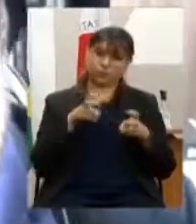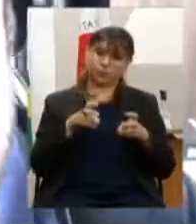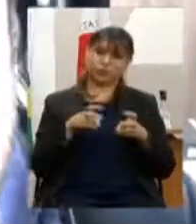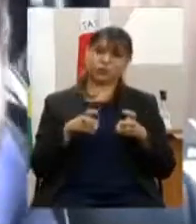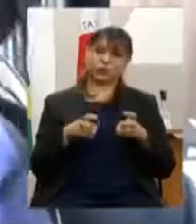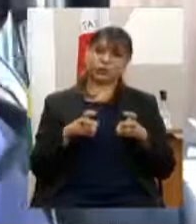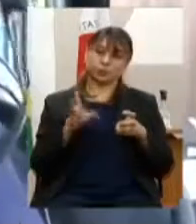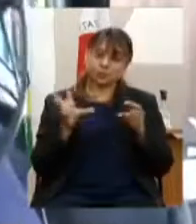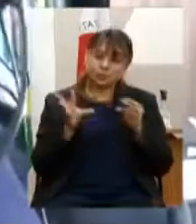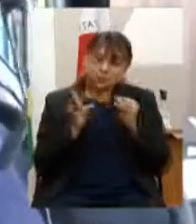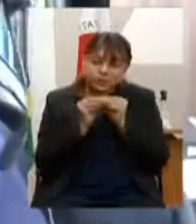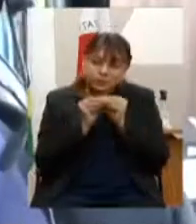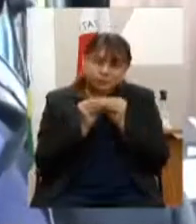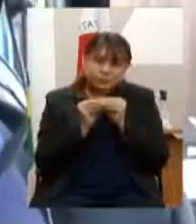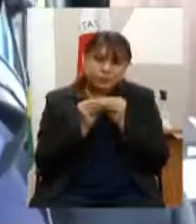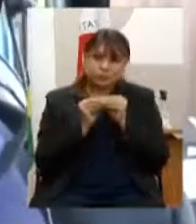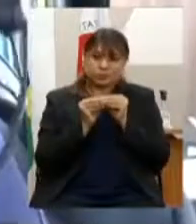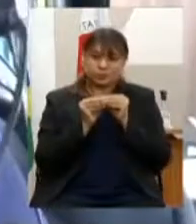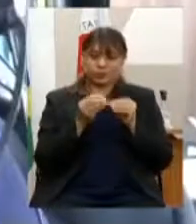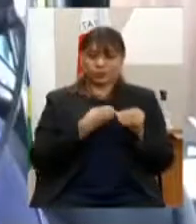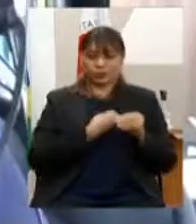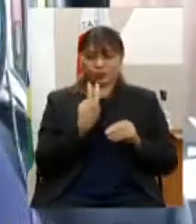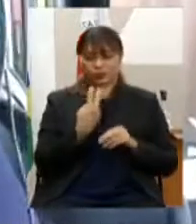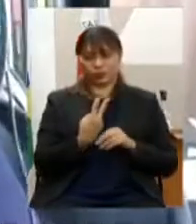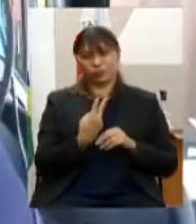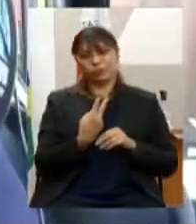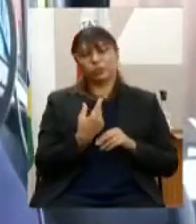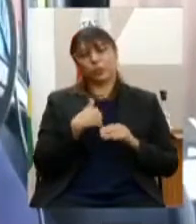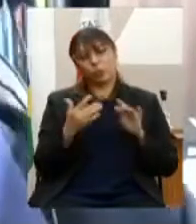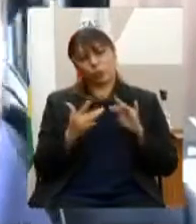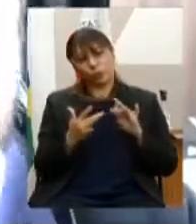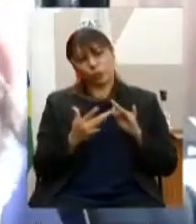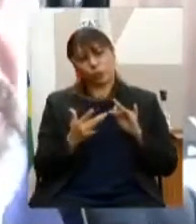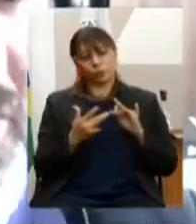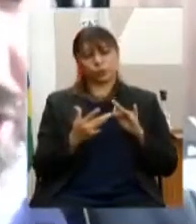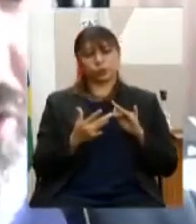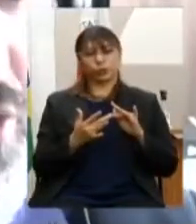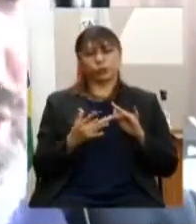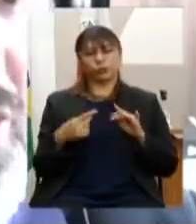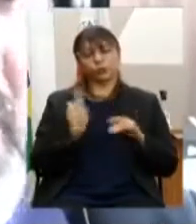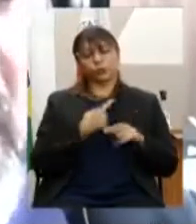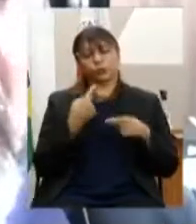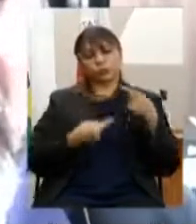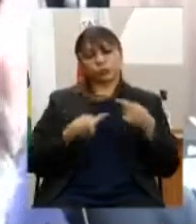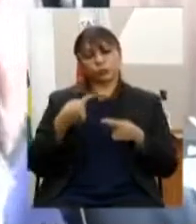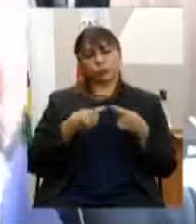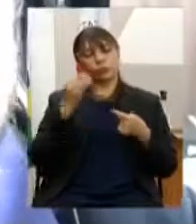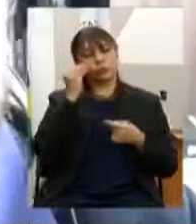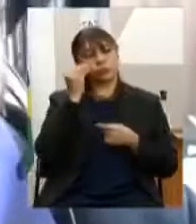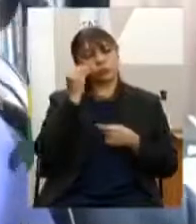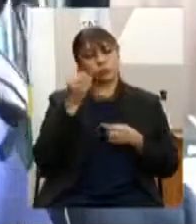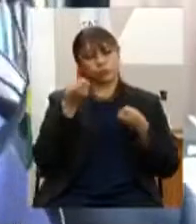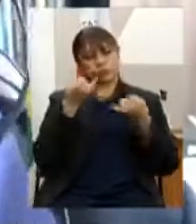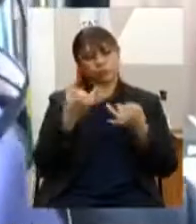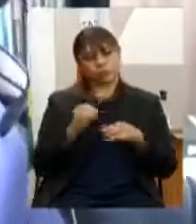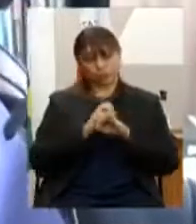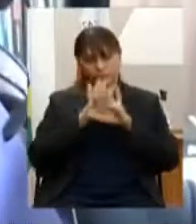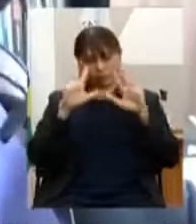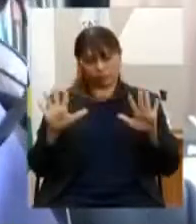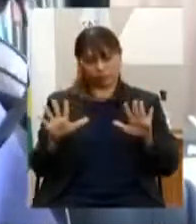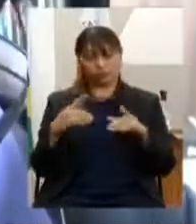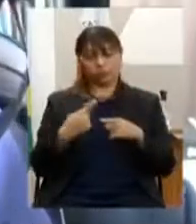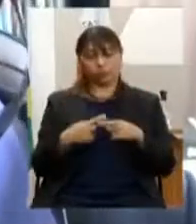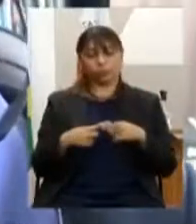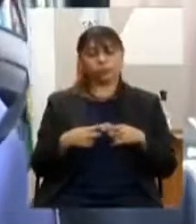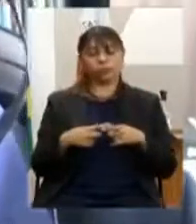sintetizaram esse tópico 2 e eu entrei em contato com um dos membros para a gente discutir e trazer isso mais à tona que é